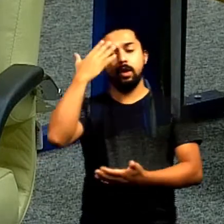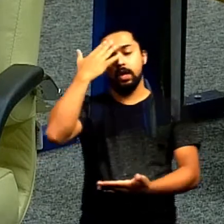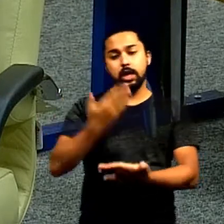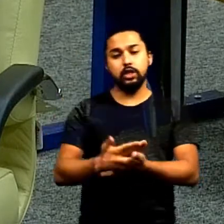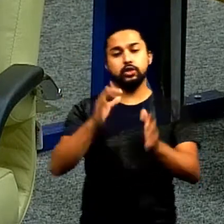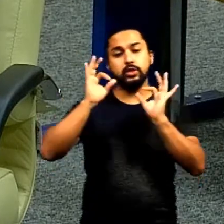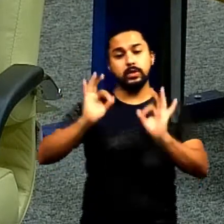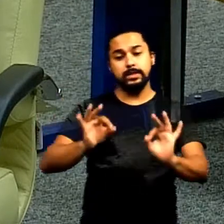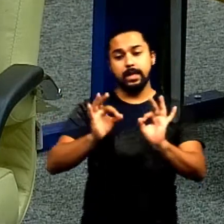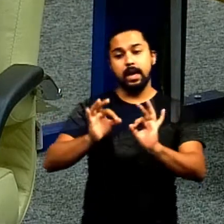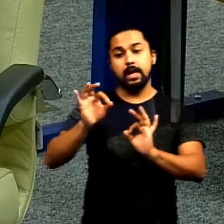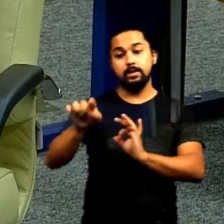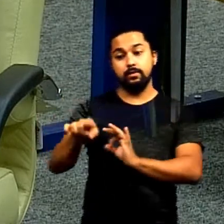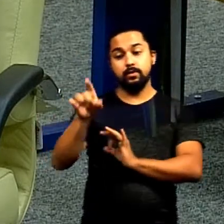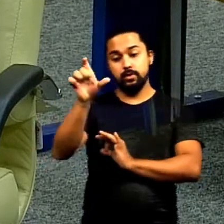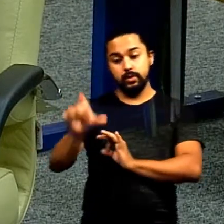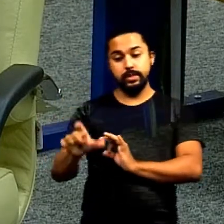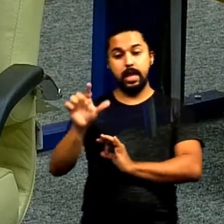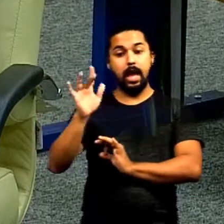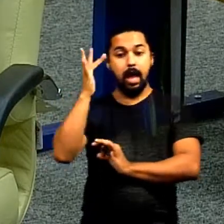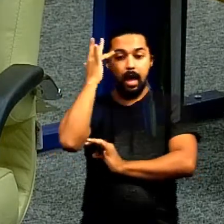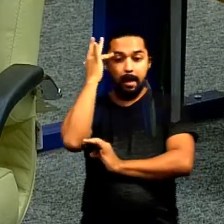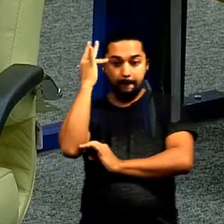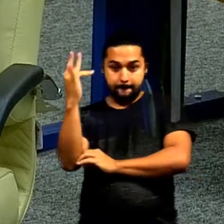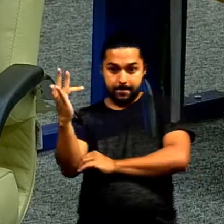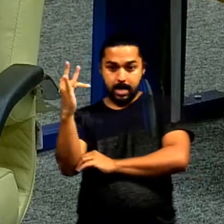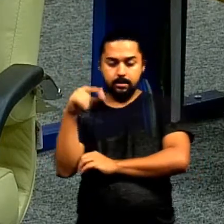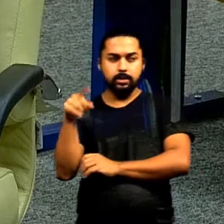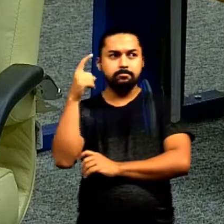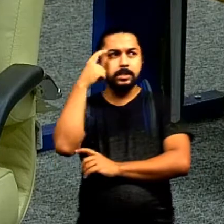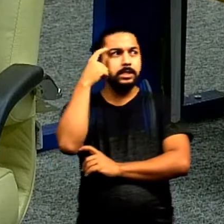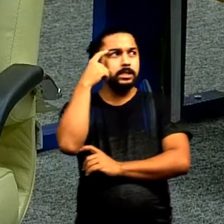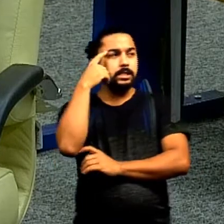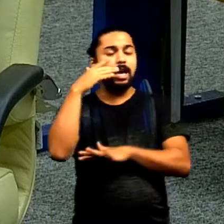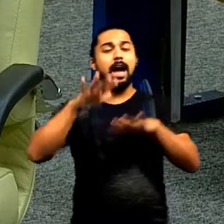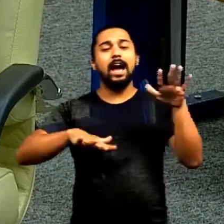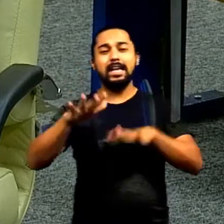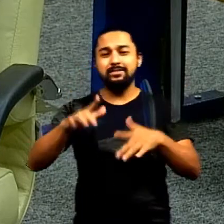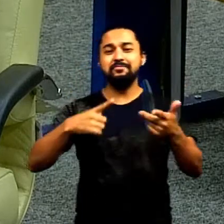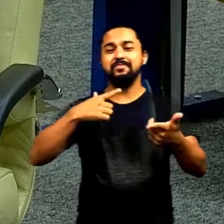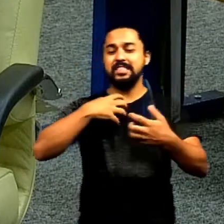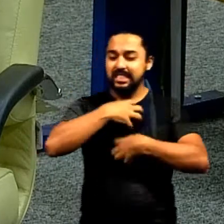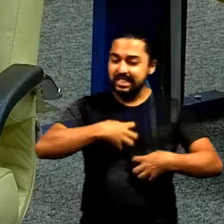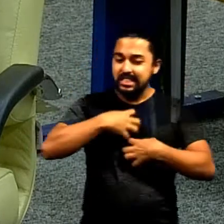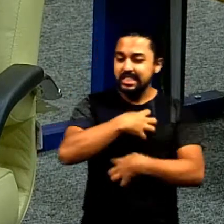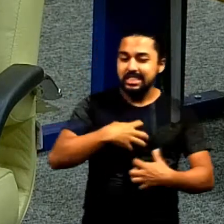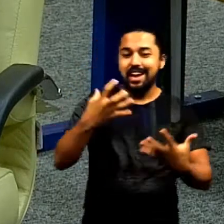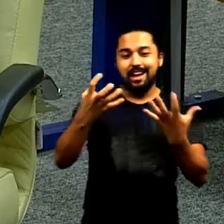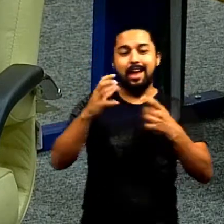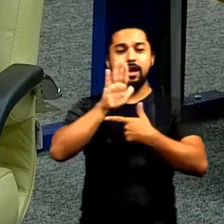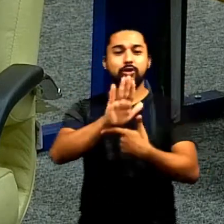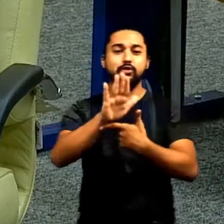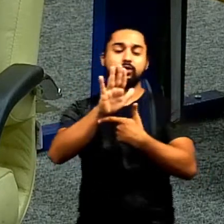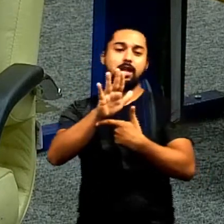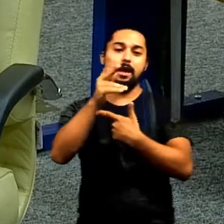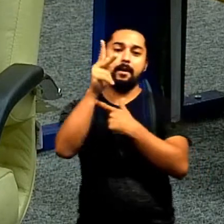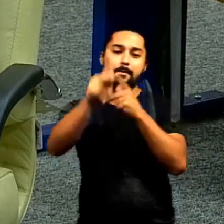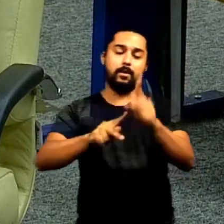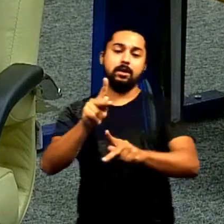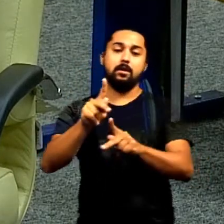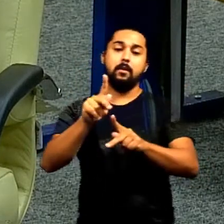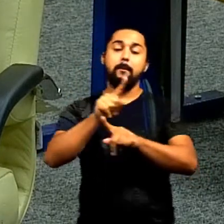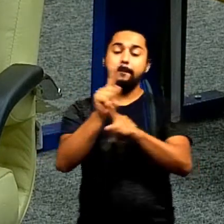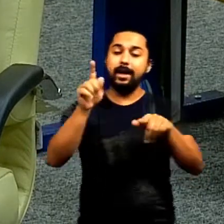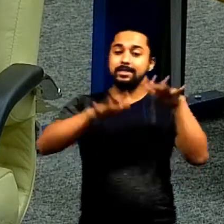que você amanhã vai rever tudo isso que às vezes o seu raciocínio tem hora que a gente fica chateado que a gente quer atender o eleitor mas tem hora que não tem jeito